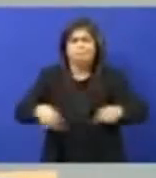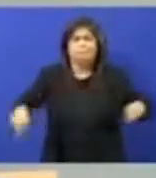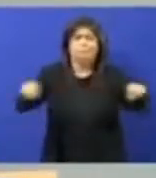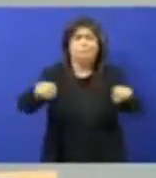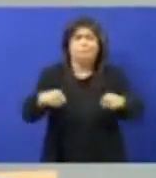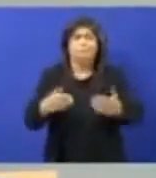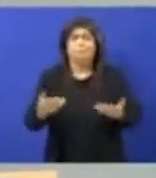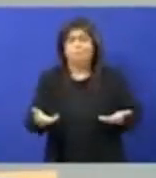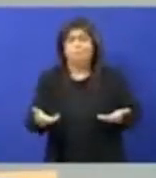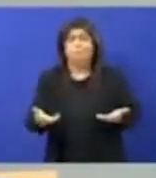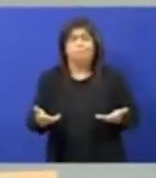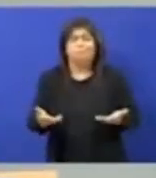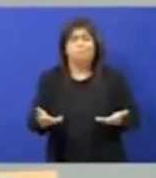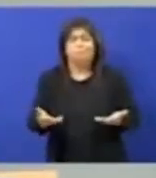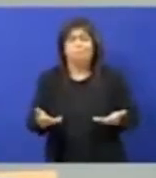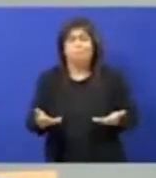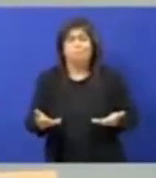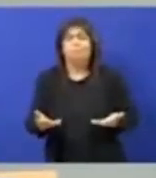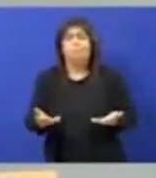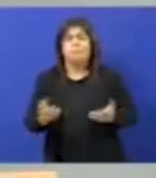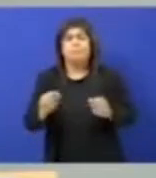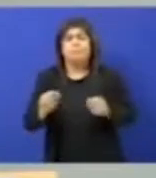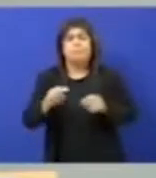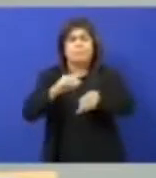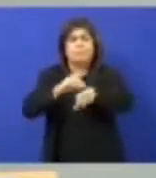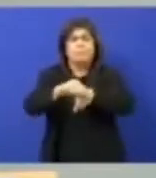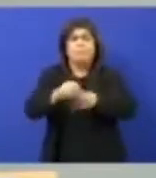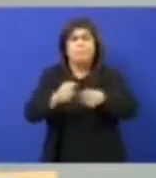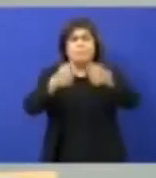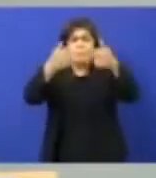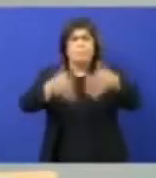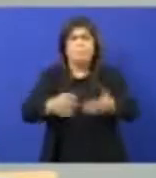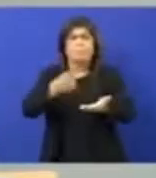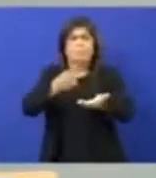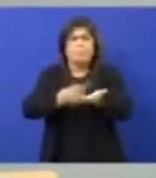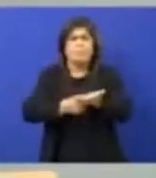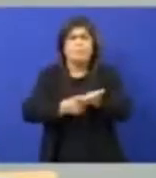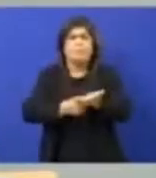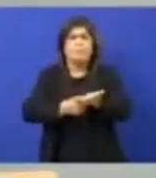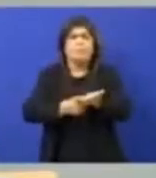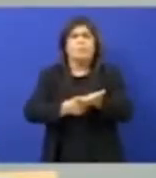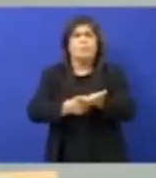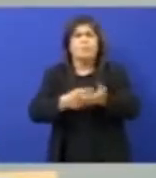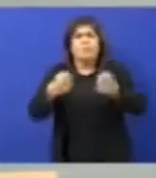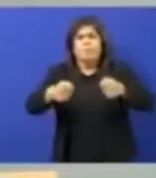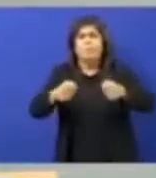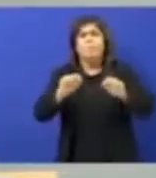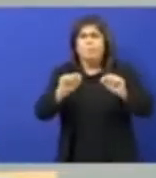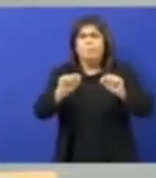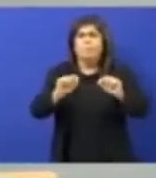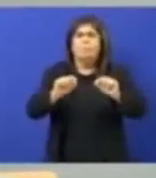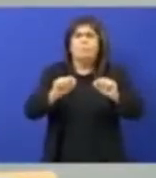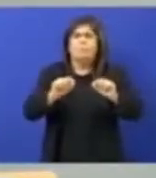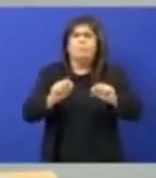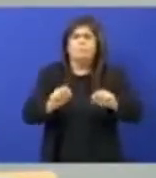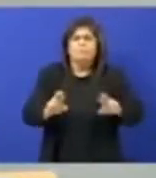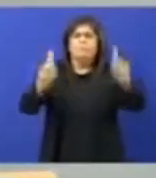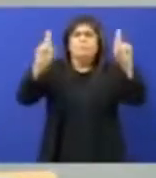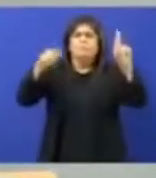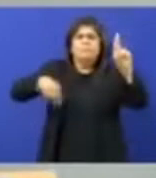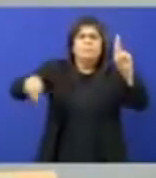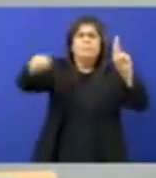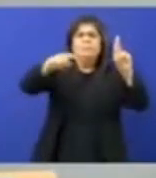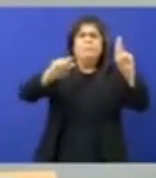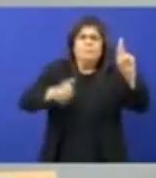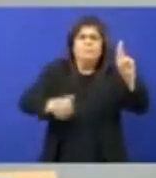só algumas das coisas que nos fez esse entendimento de que precisamos retomar a esperança, a esperança da